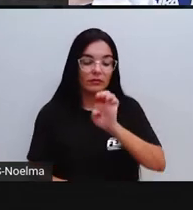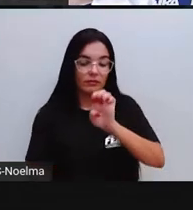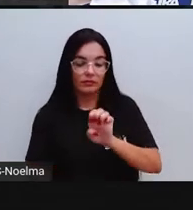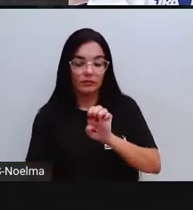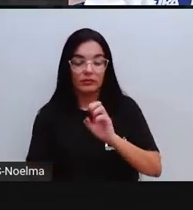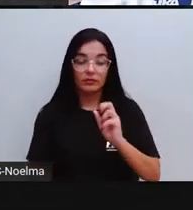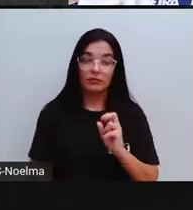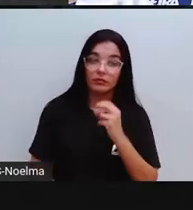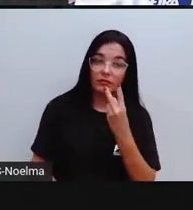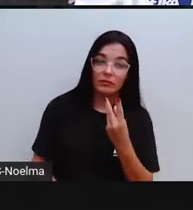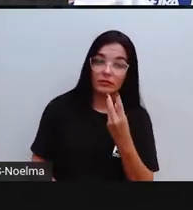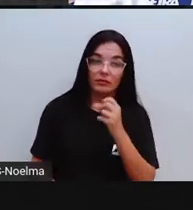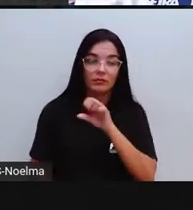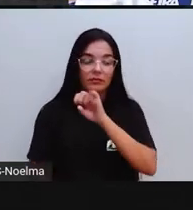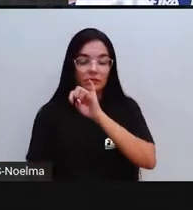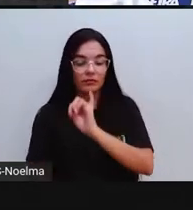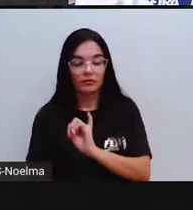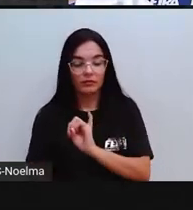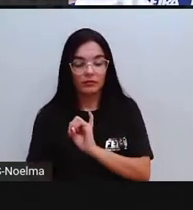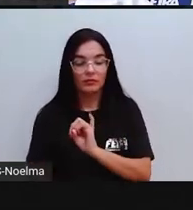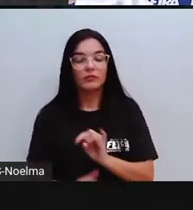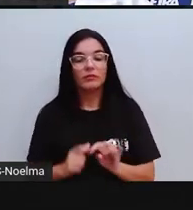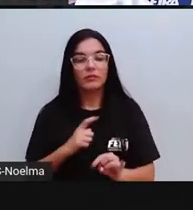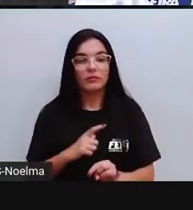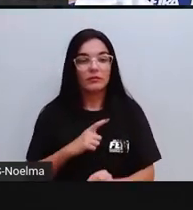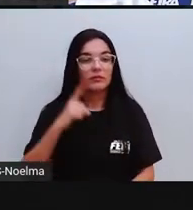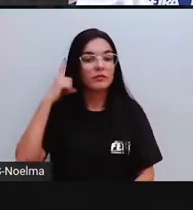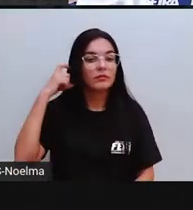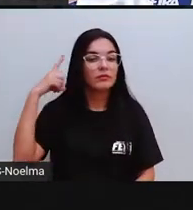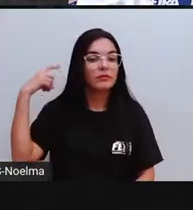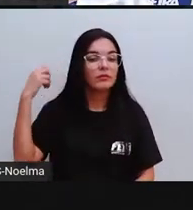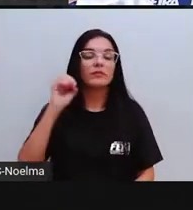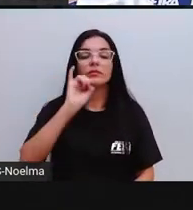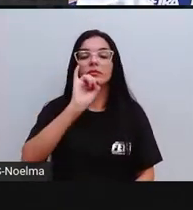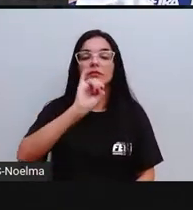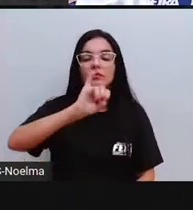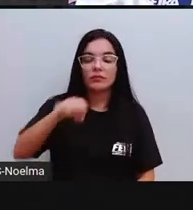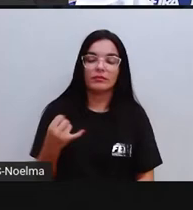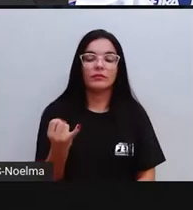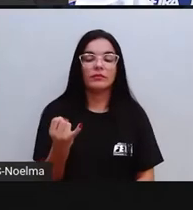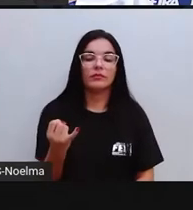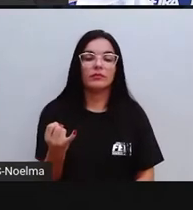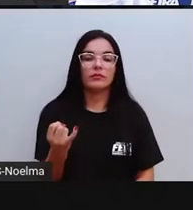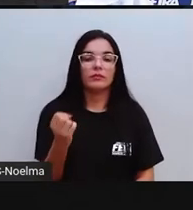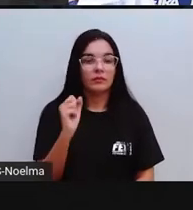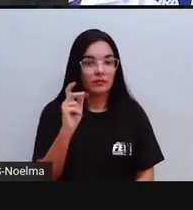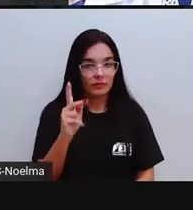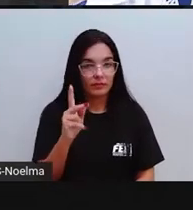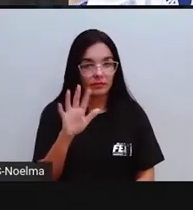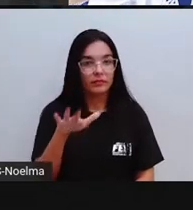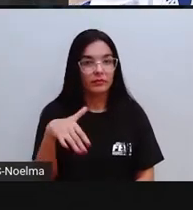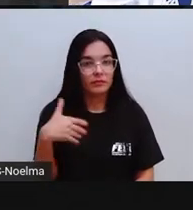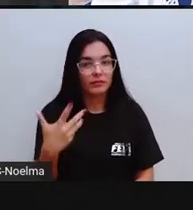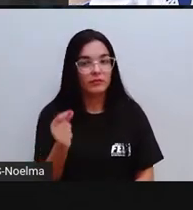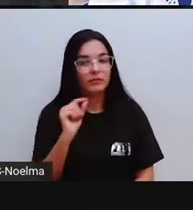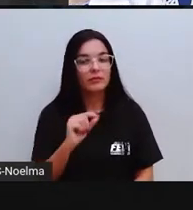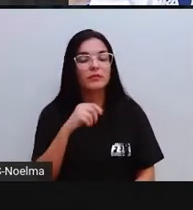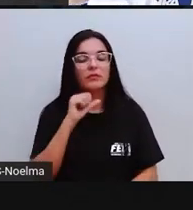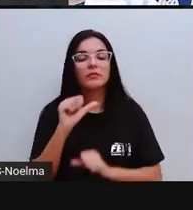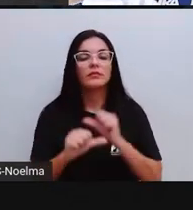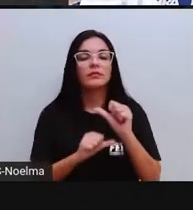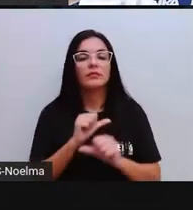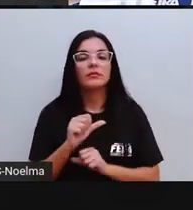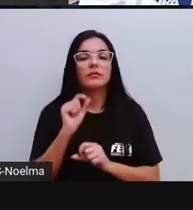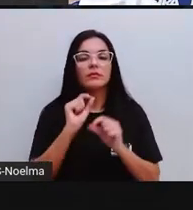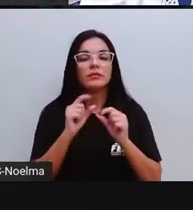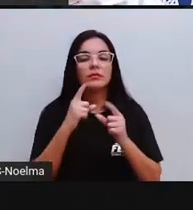vogais E e I, vai ter o som, olha lá, de GI, certo? Então, o que mudou aí, o que